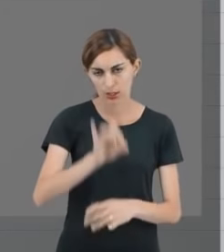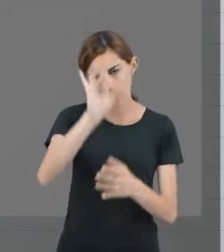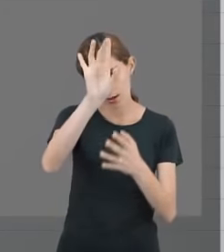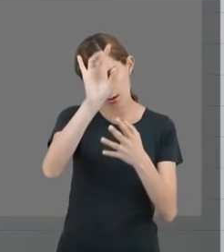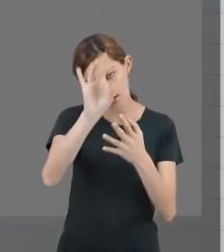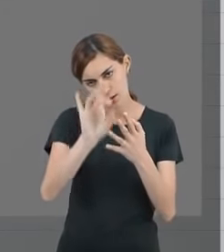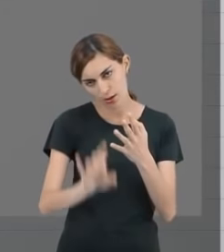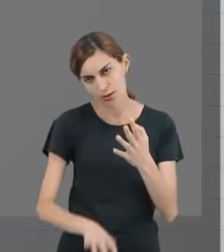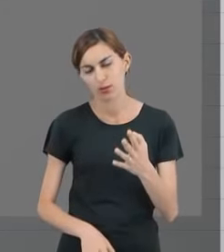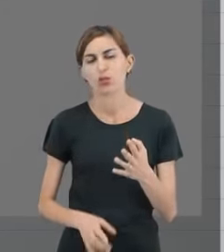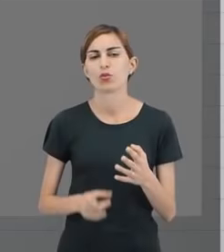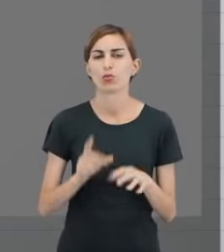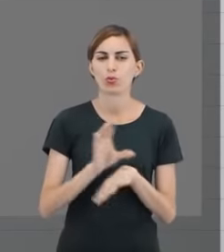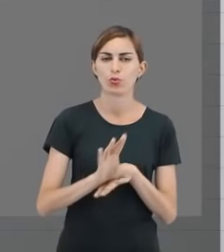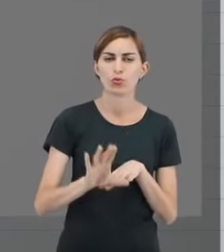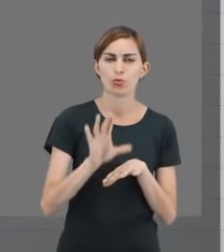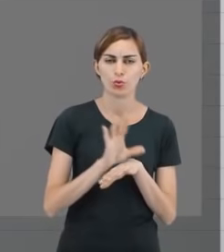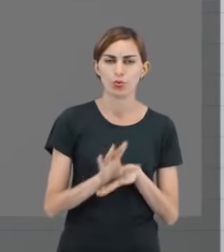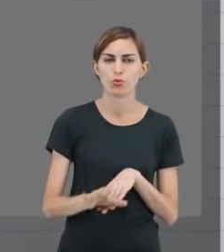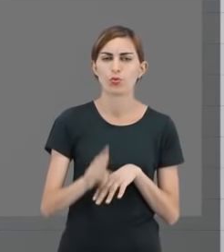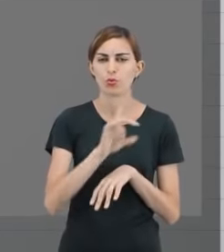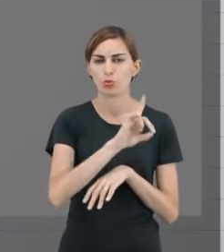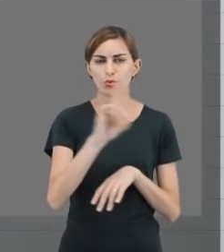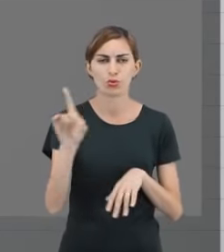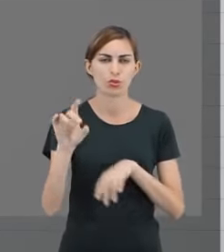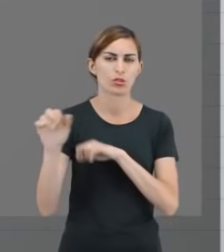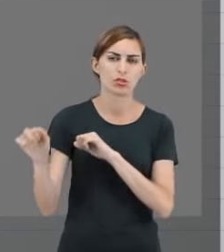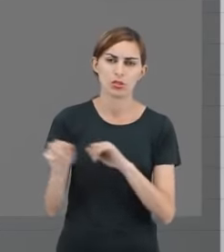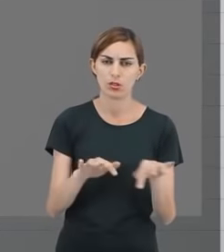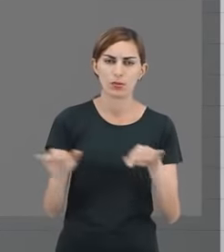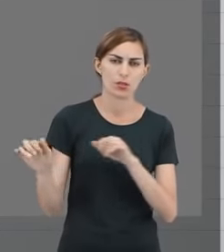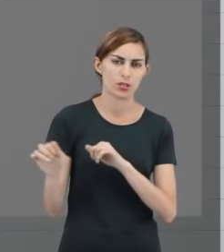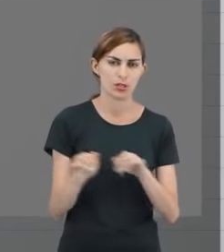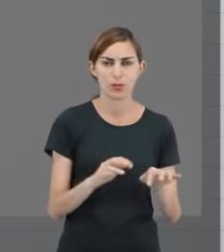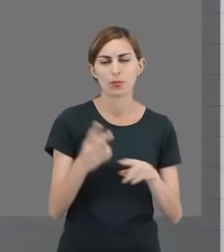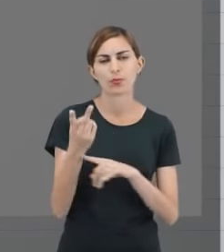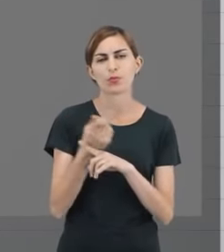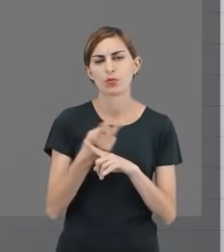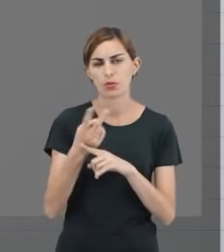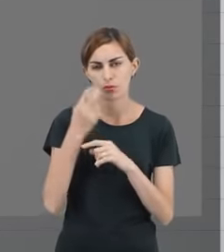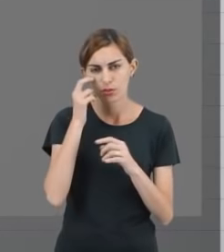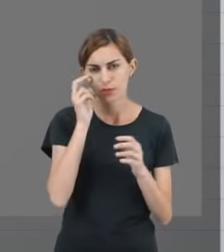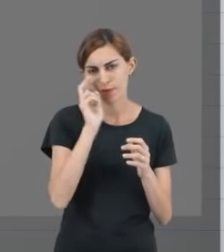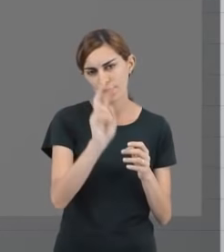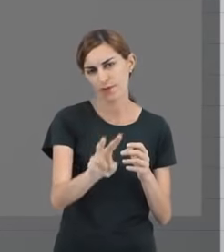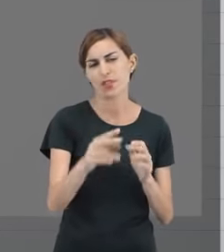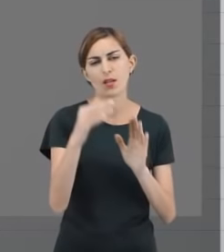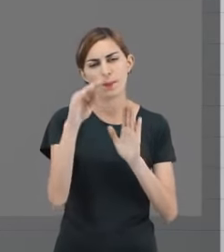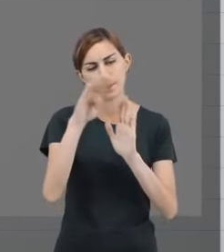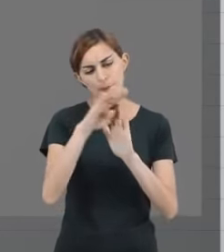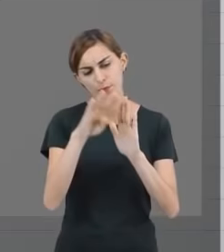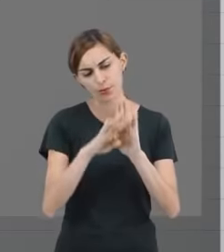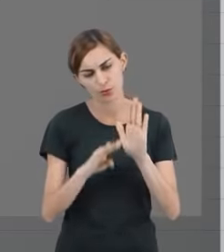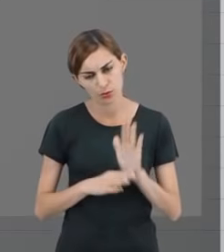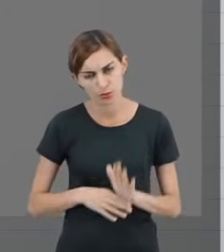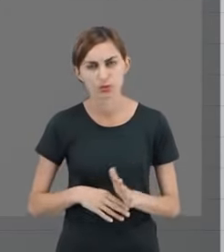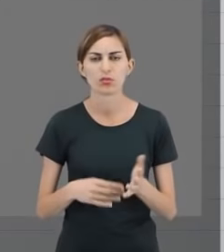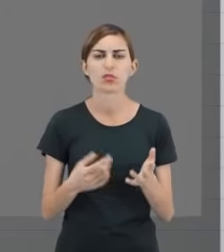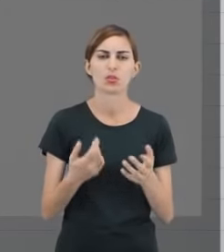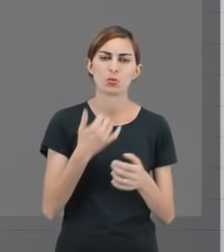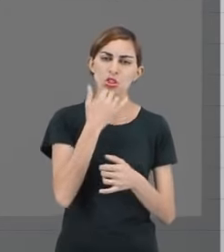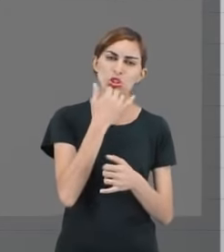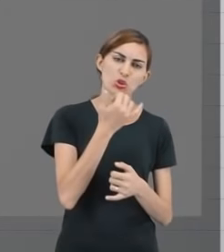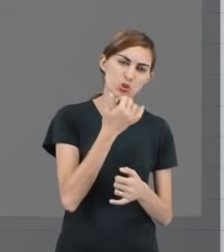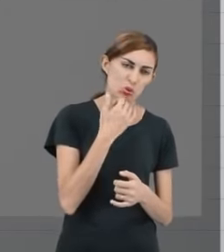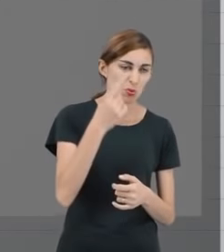competência que você vai cursar data a data, semana a semana. Procurem olhar, porque assim vocês se programam. Não tem desculpa para depois